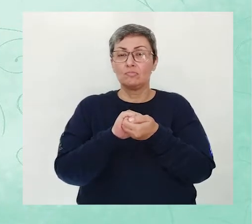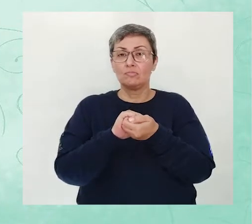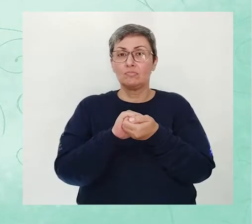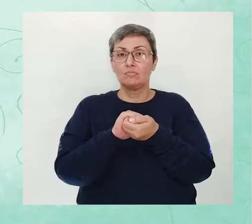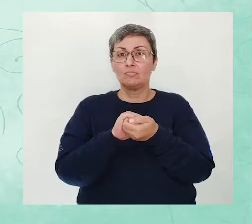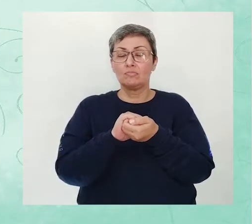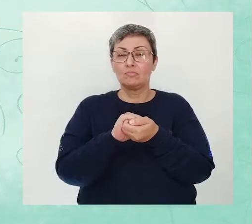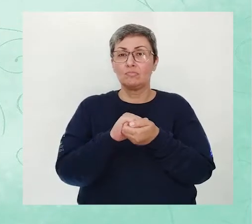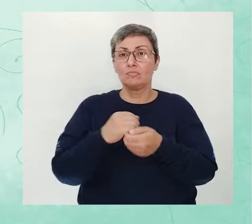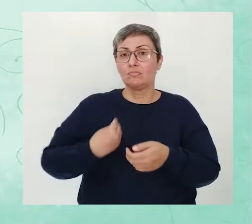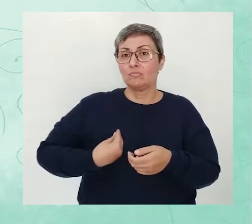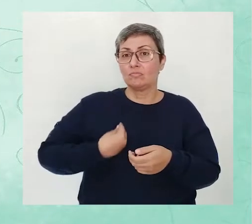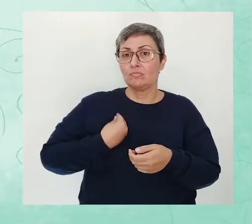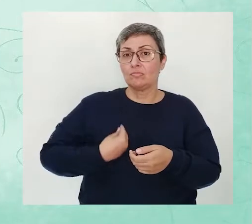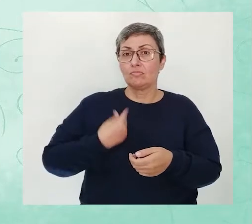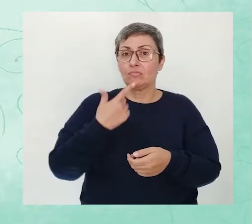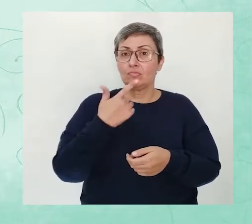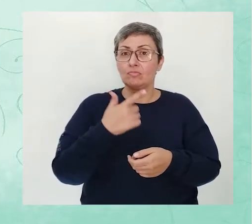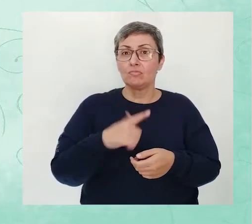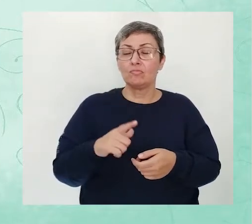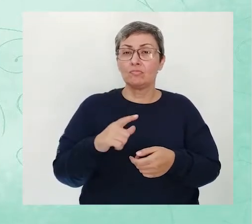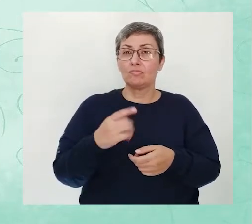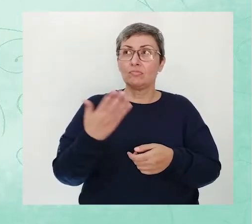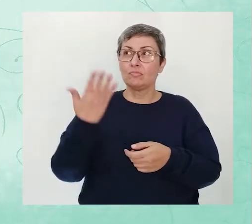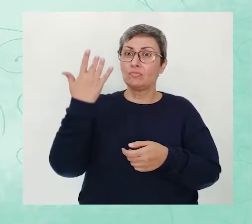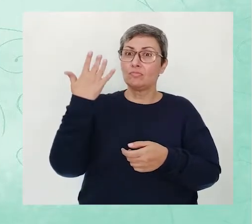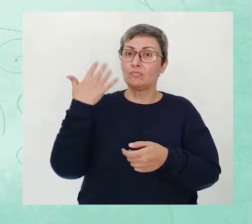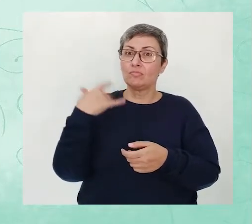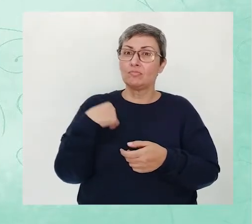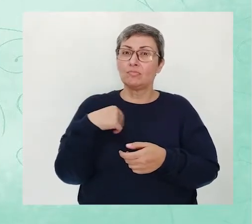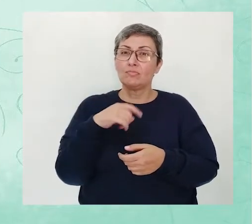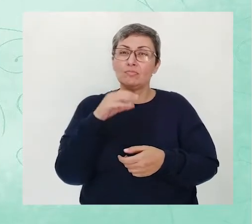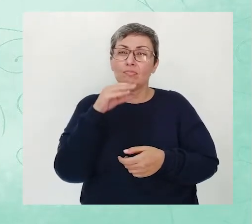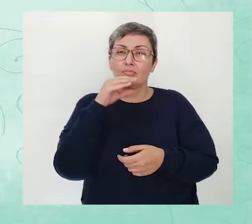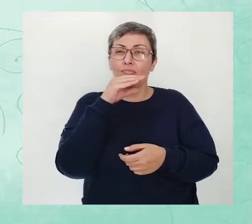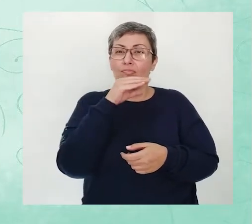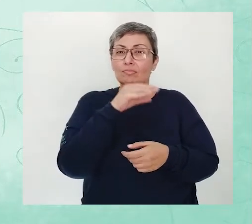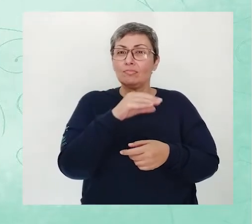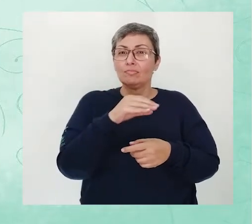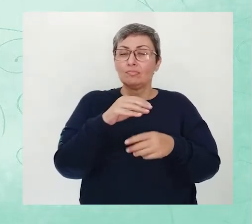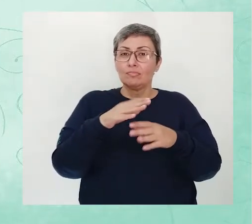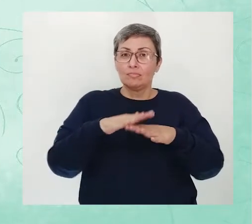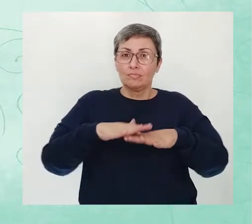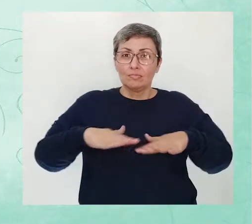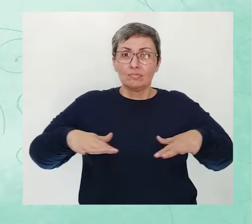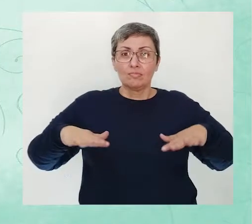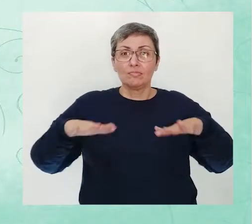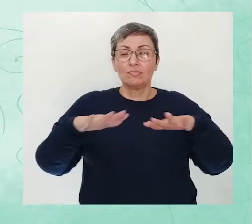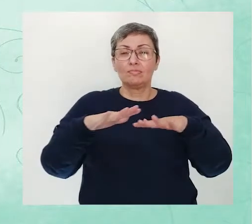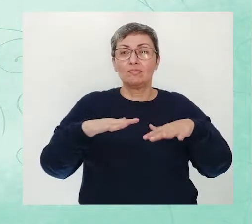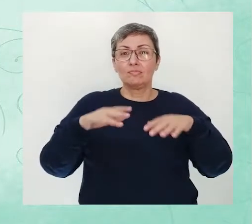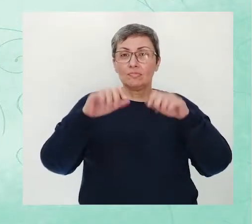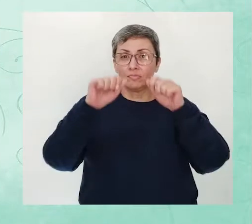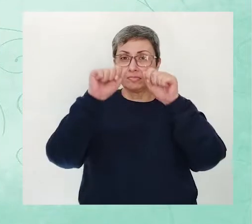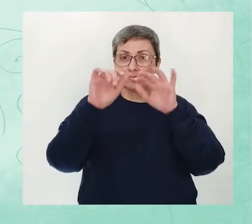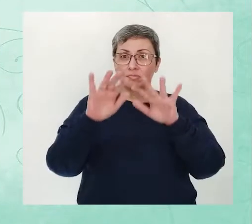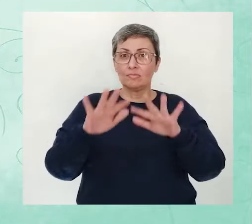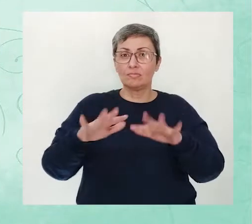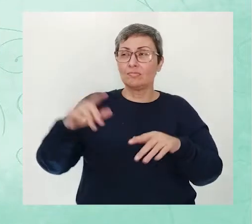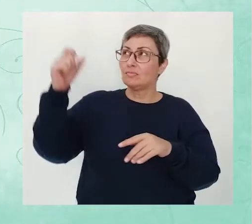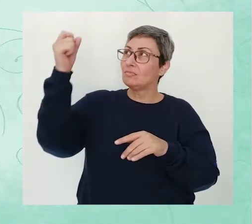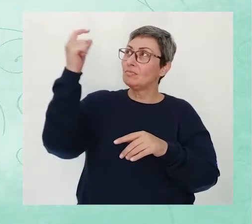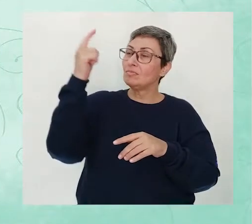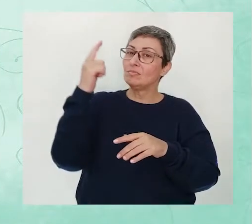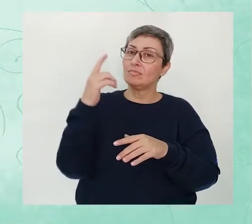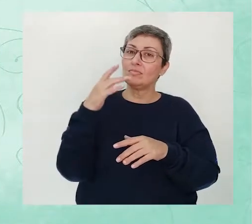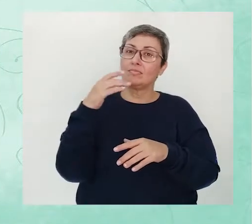Revive a nossa primavera ardente Na terra, em bênção, sob um sol